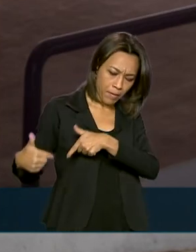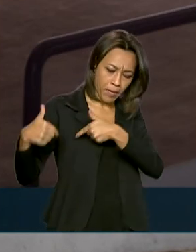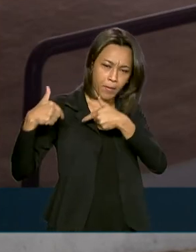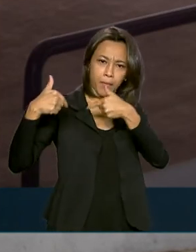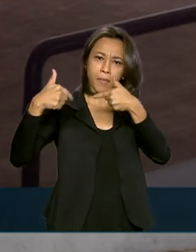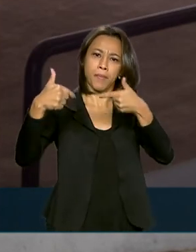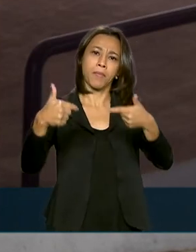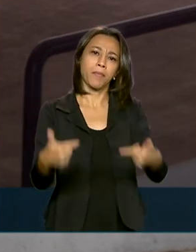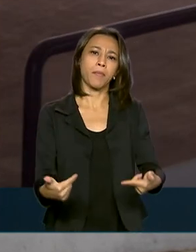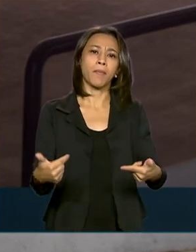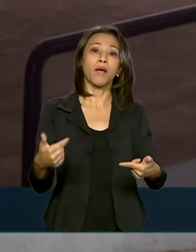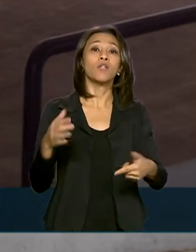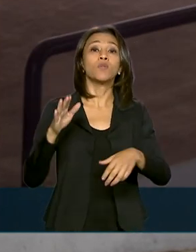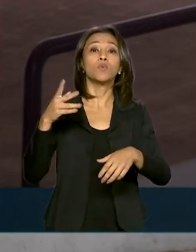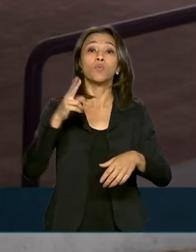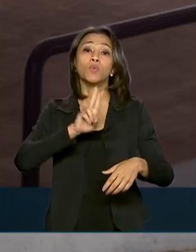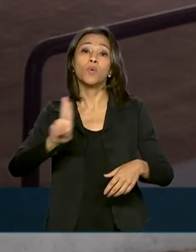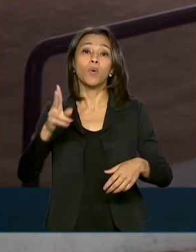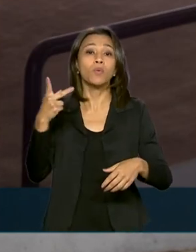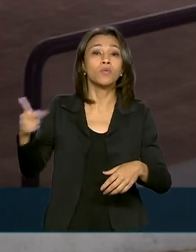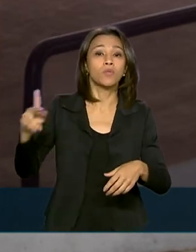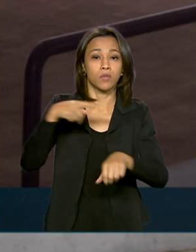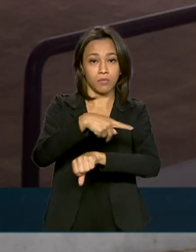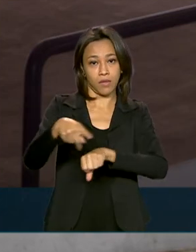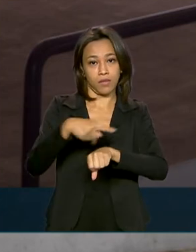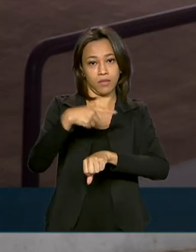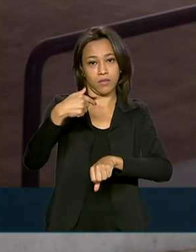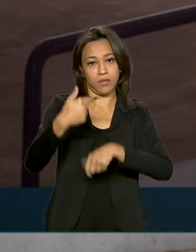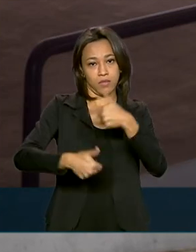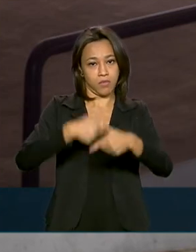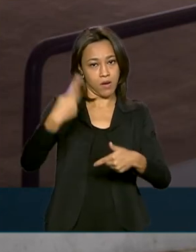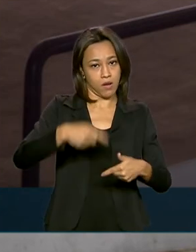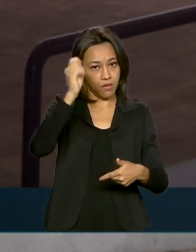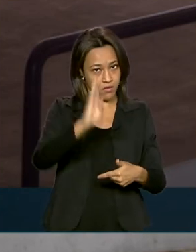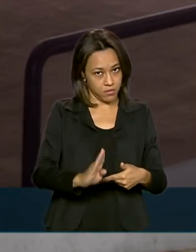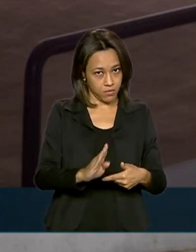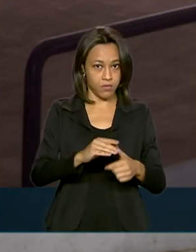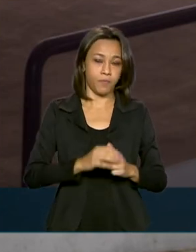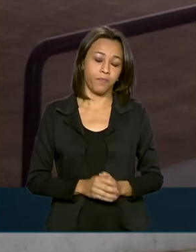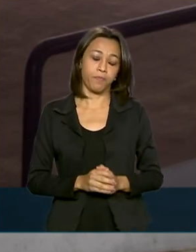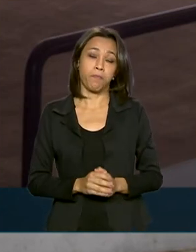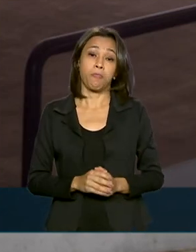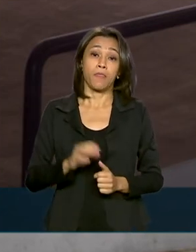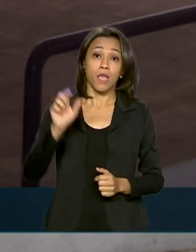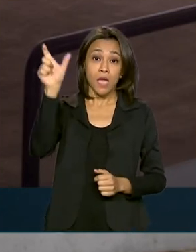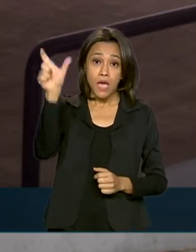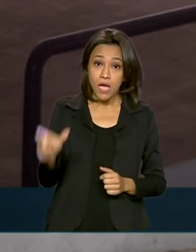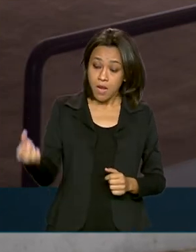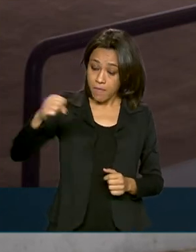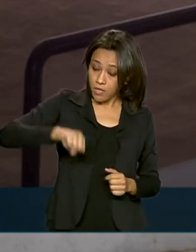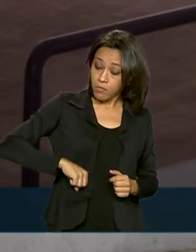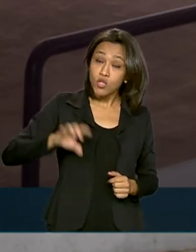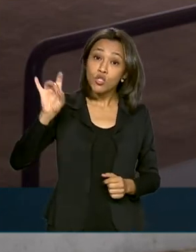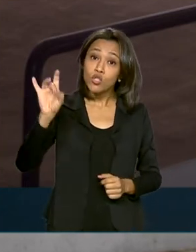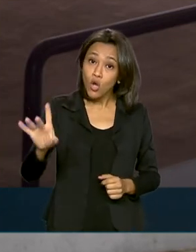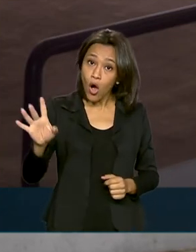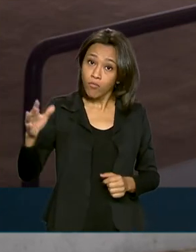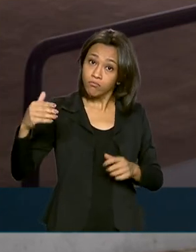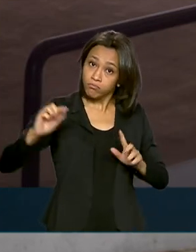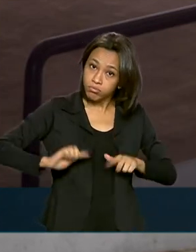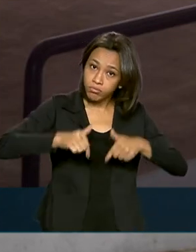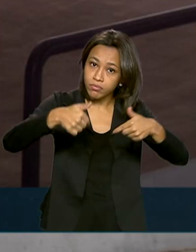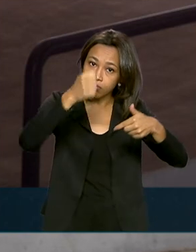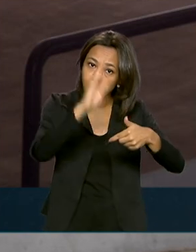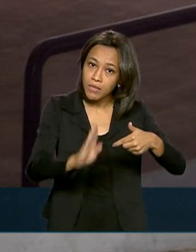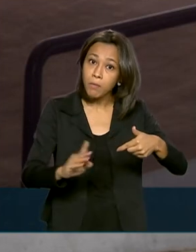para atuar em nome dos países de origem aqui no Brasil. Tradicionalmente, um embaixador só assume o posto depois de entregar esse